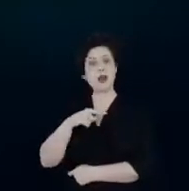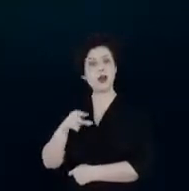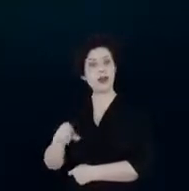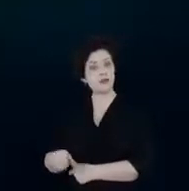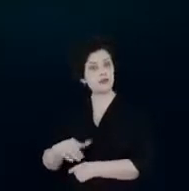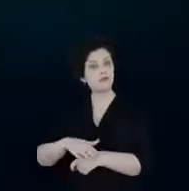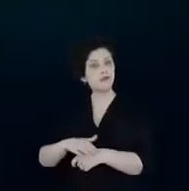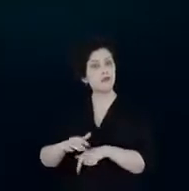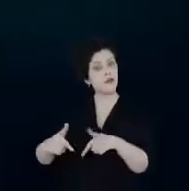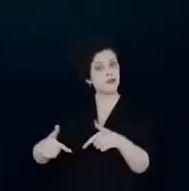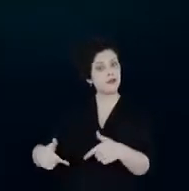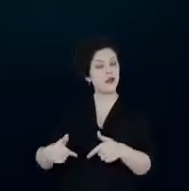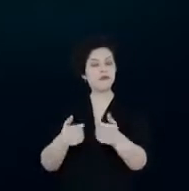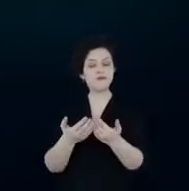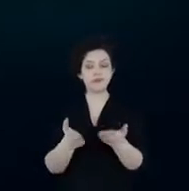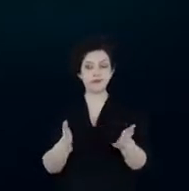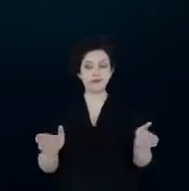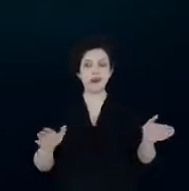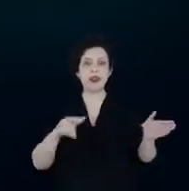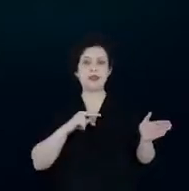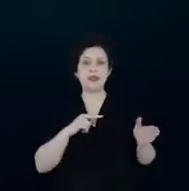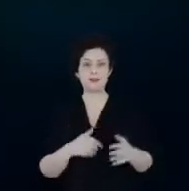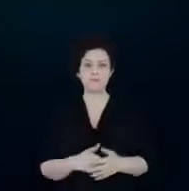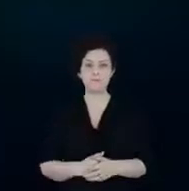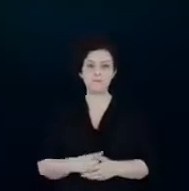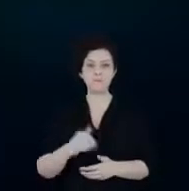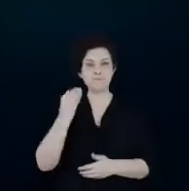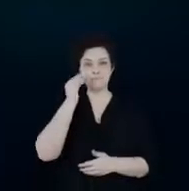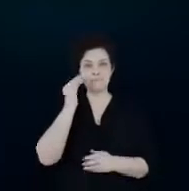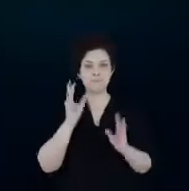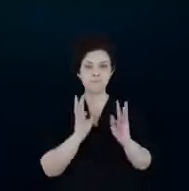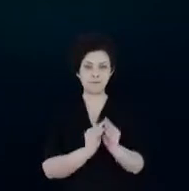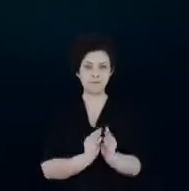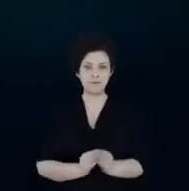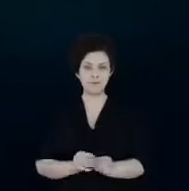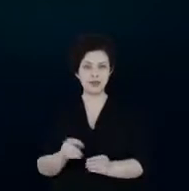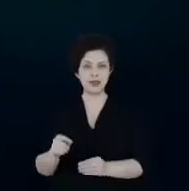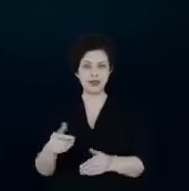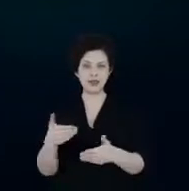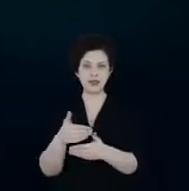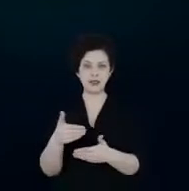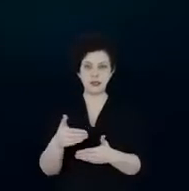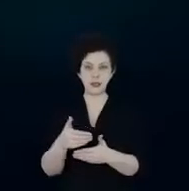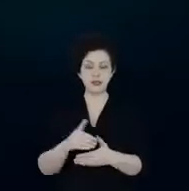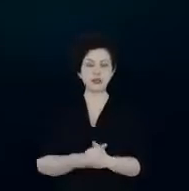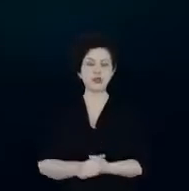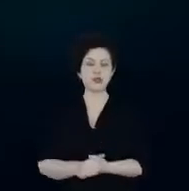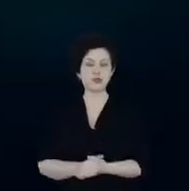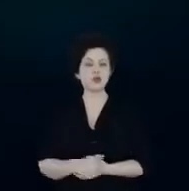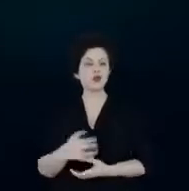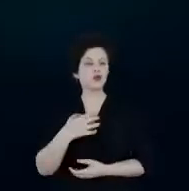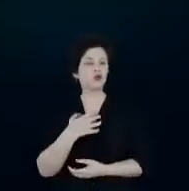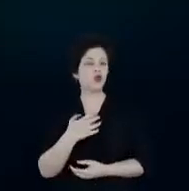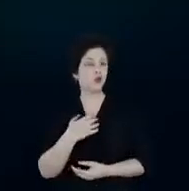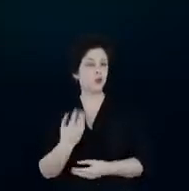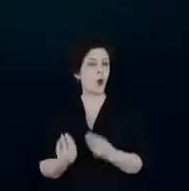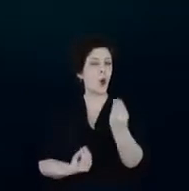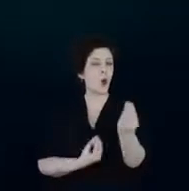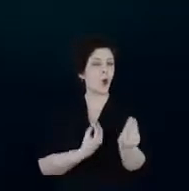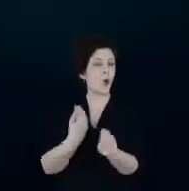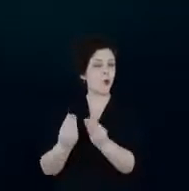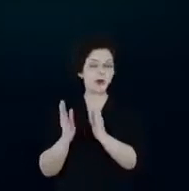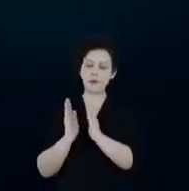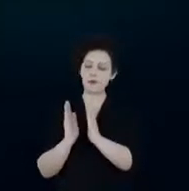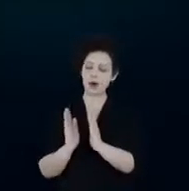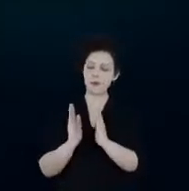hoje muito abrangente. A gente tenta resumir um pouco nesse slide a forma de atuação, como é que os